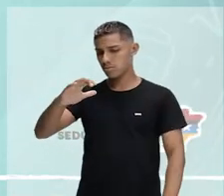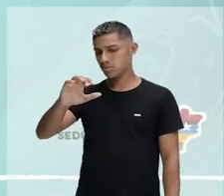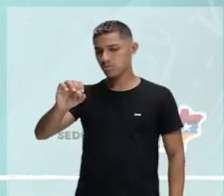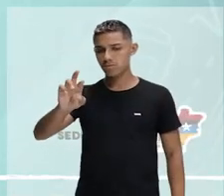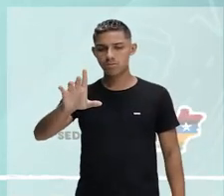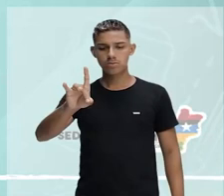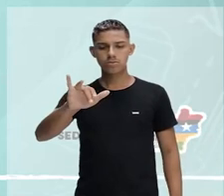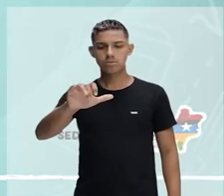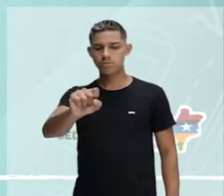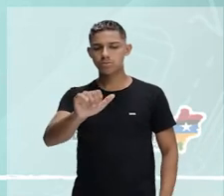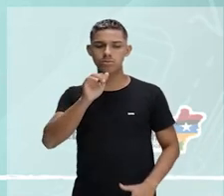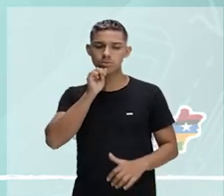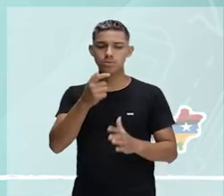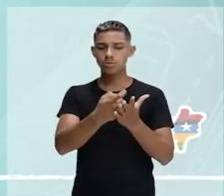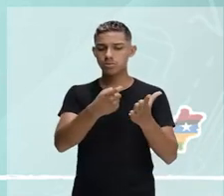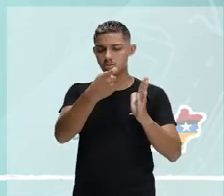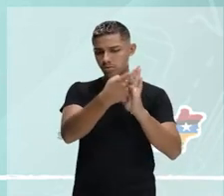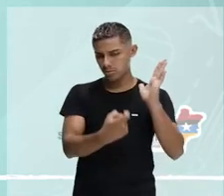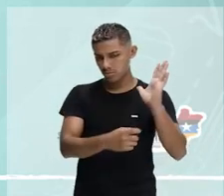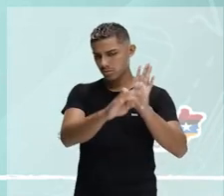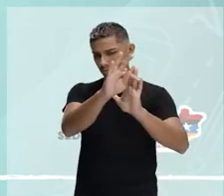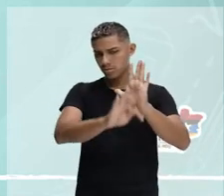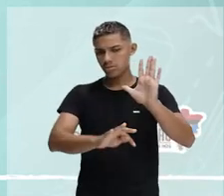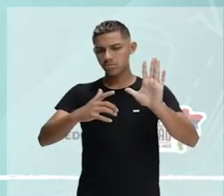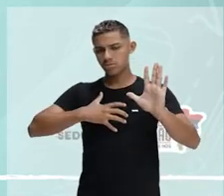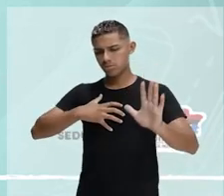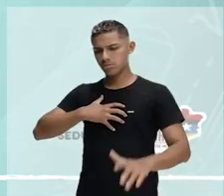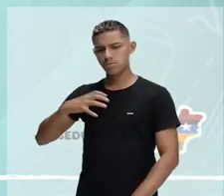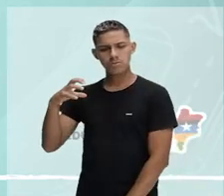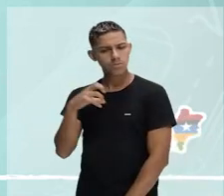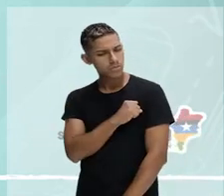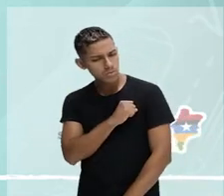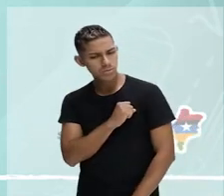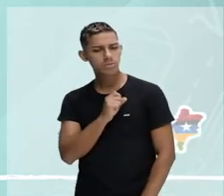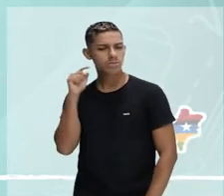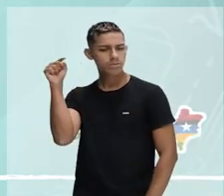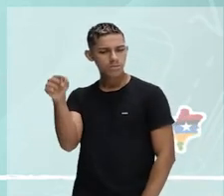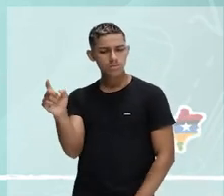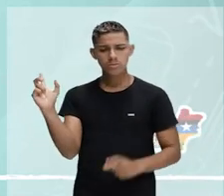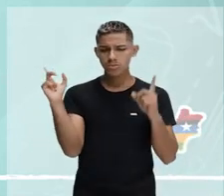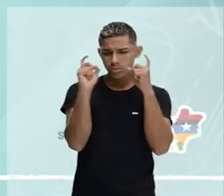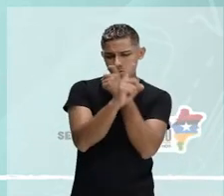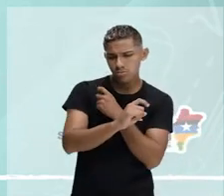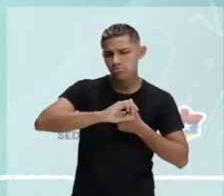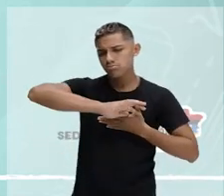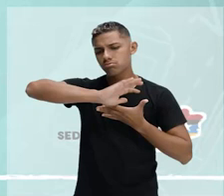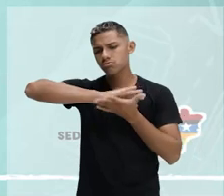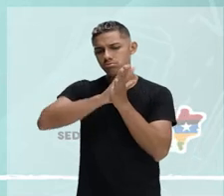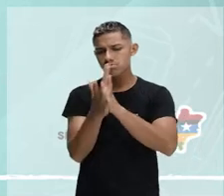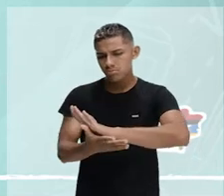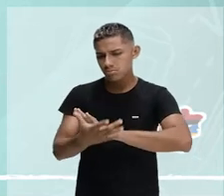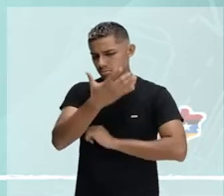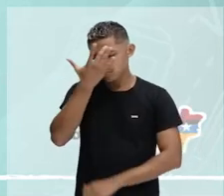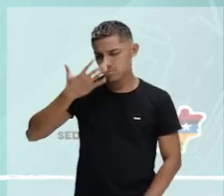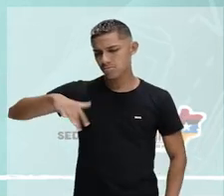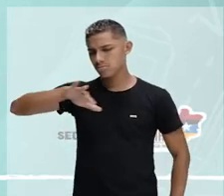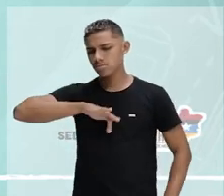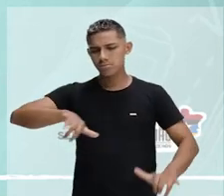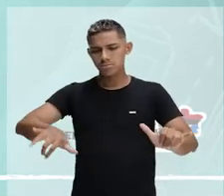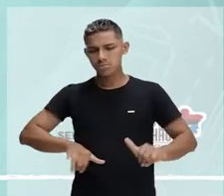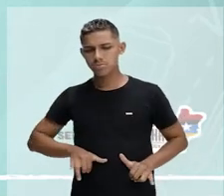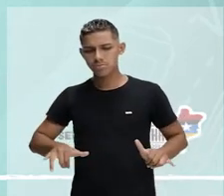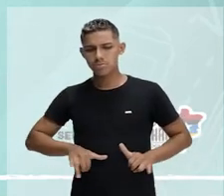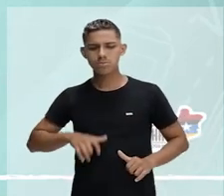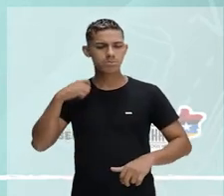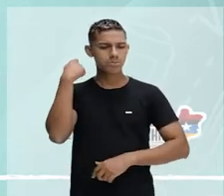texto, ele discorre sobre a honra de ser nordestino e também sobre as dificuldades e preconceito que esse povo sofre. O autor